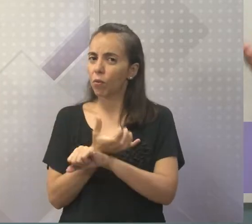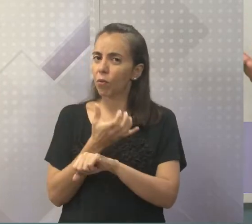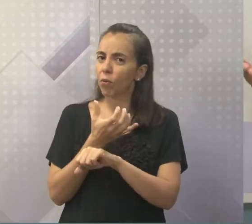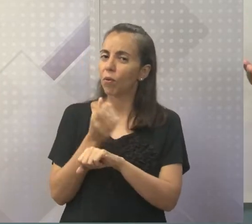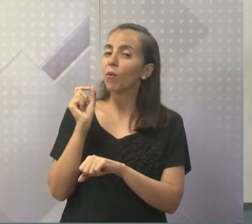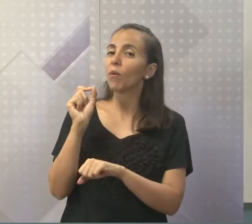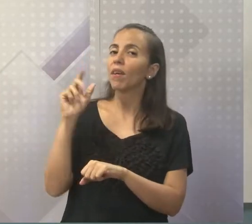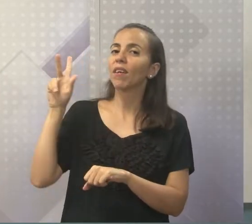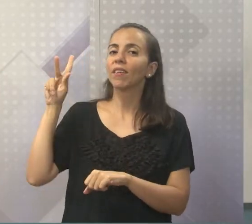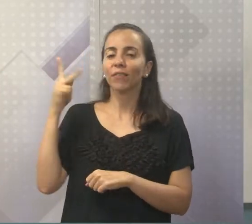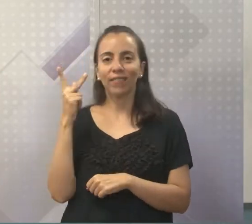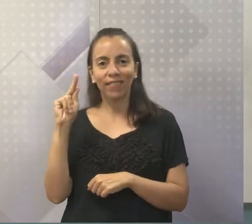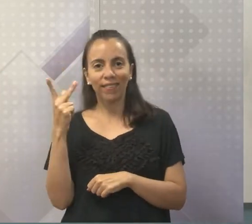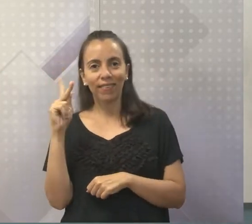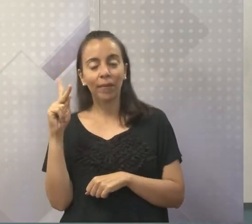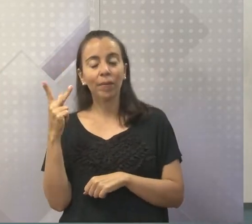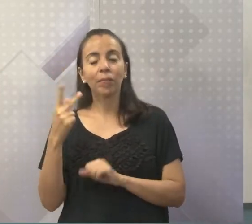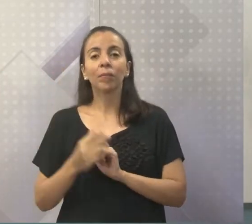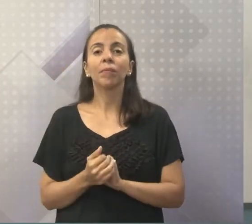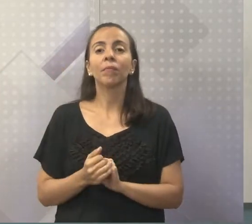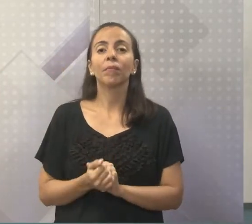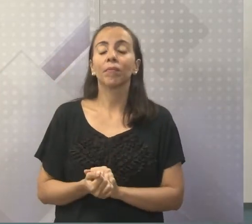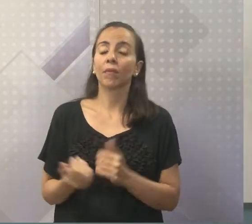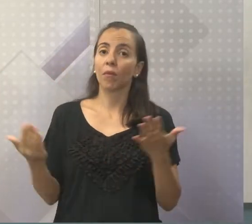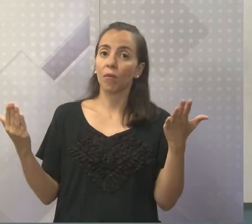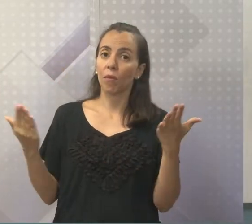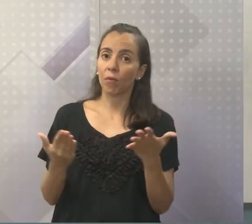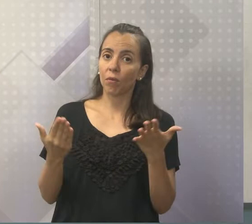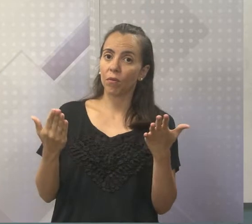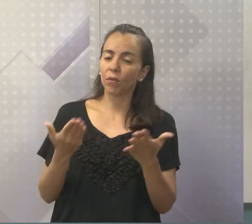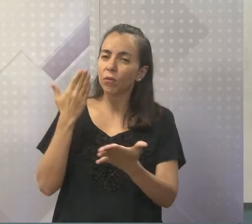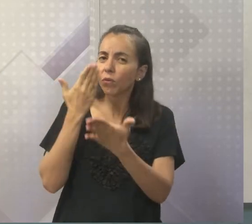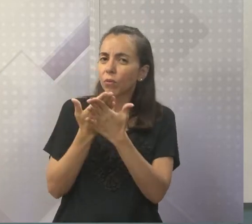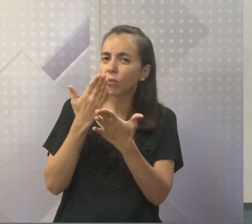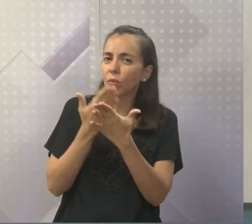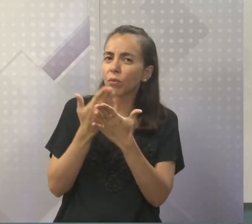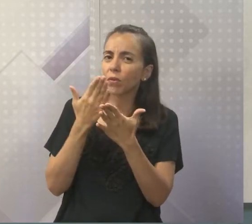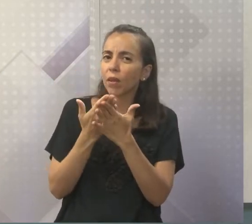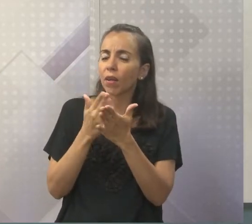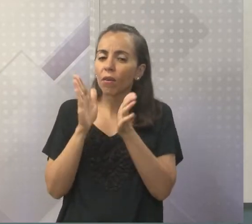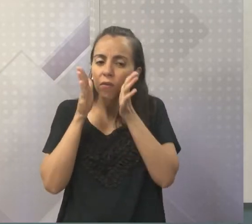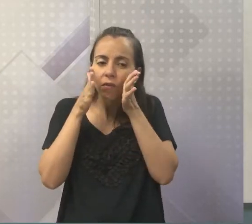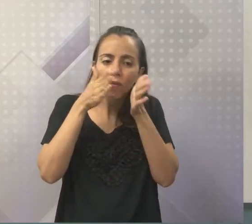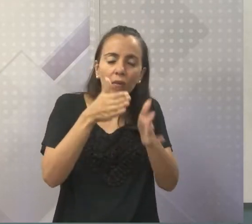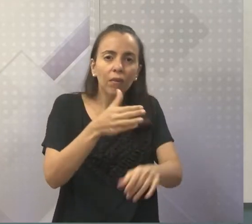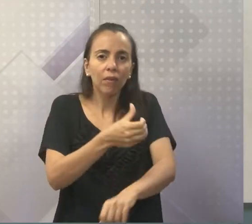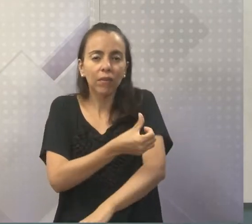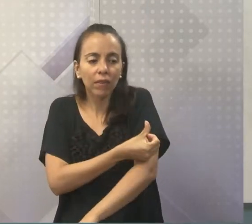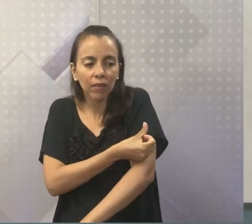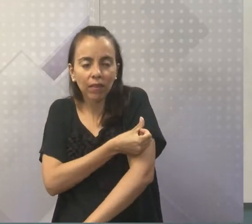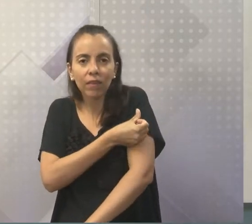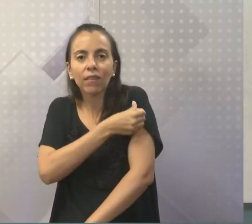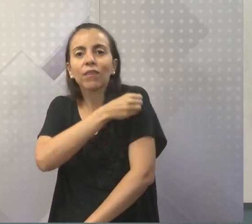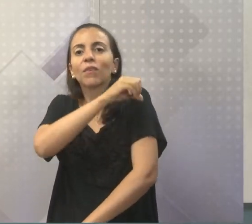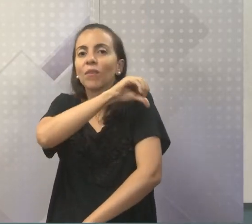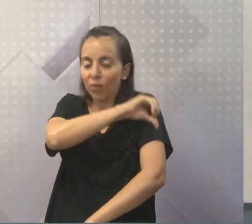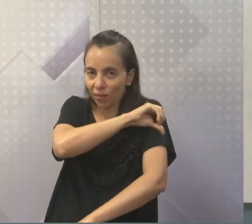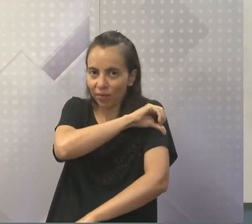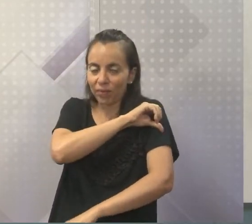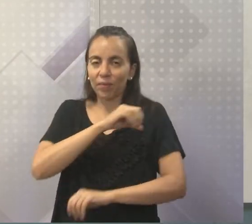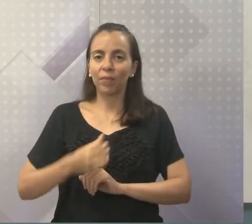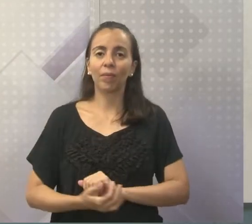história. Olha só, hoje a nossa aula vai ser para o sexto ao nono anos, ok?